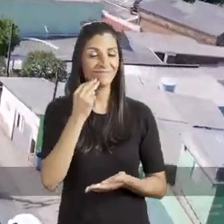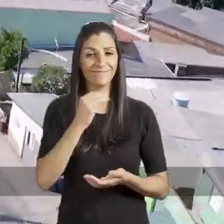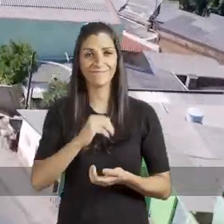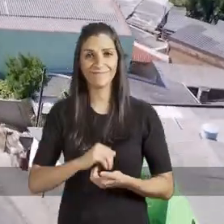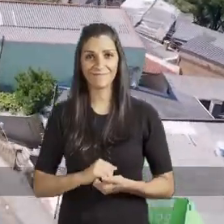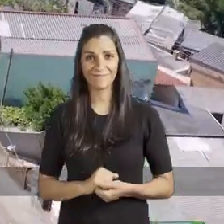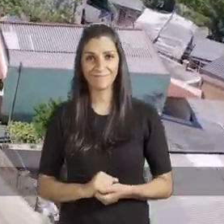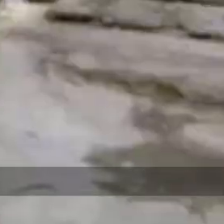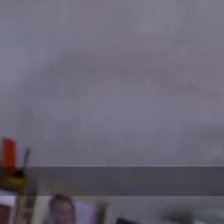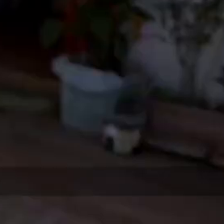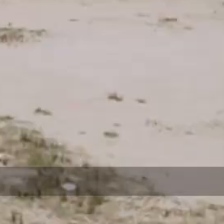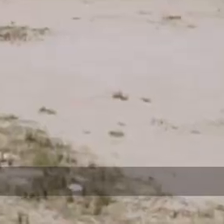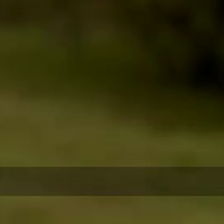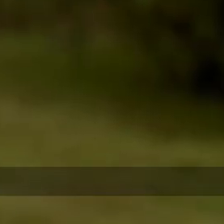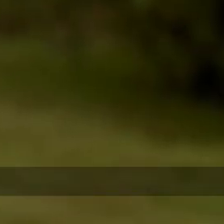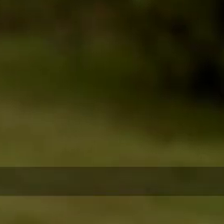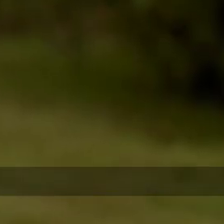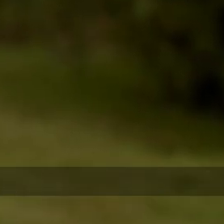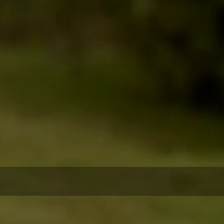ela. Manu!